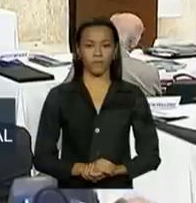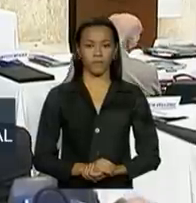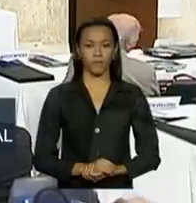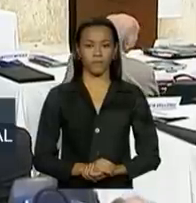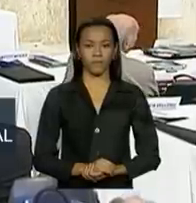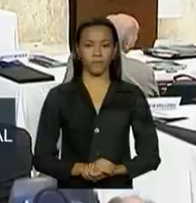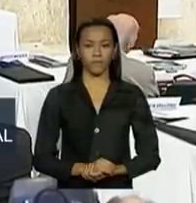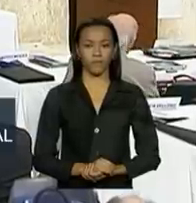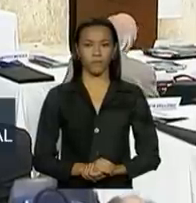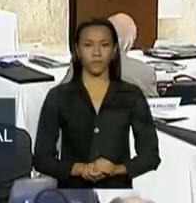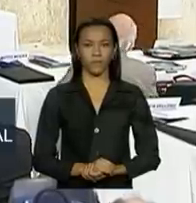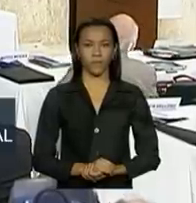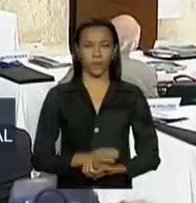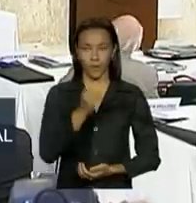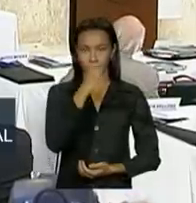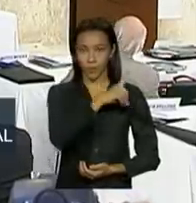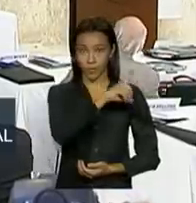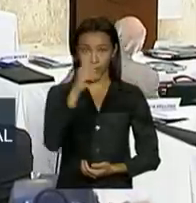Bom dia.